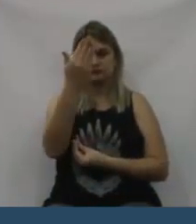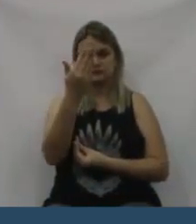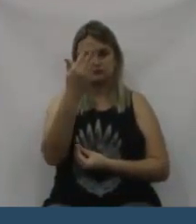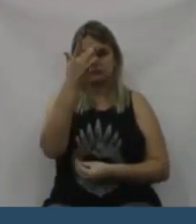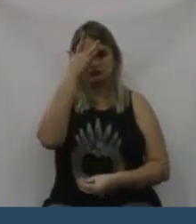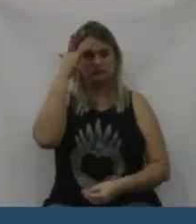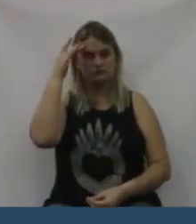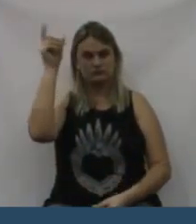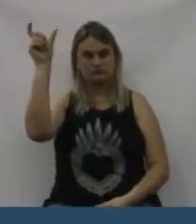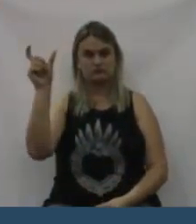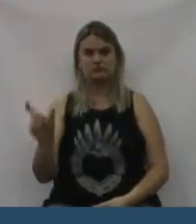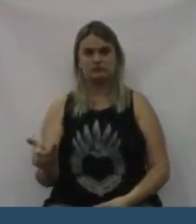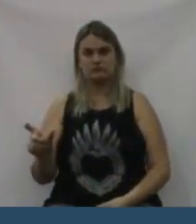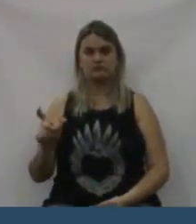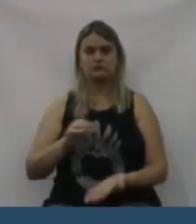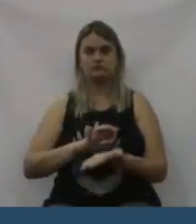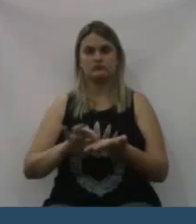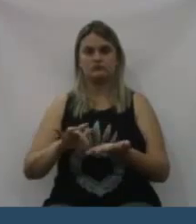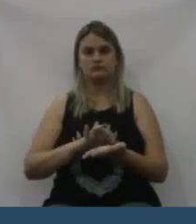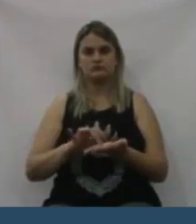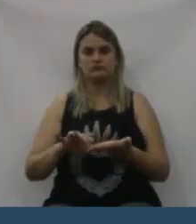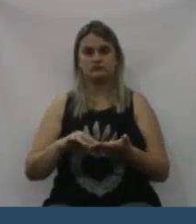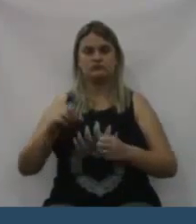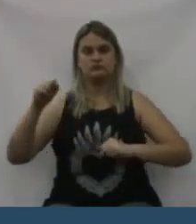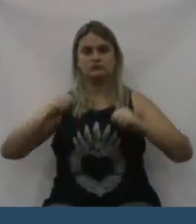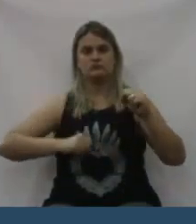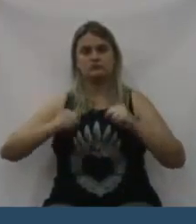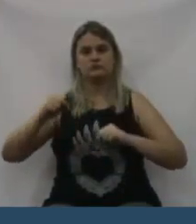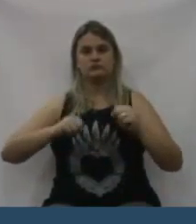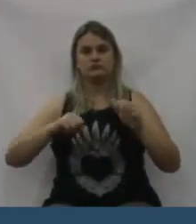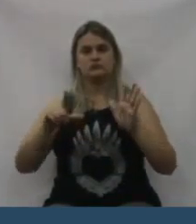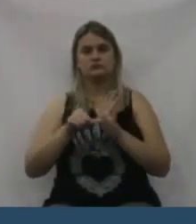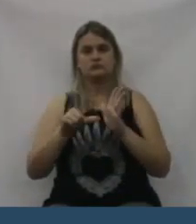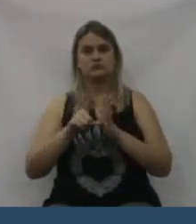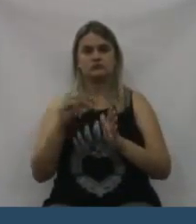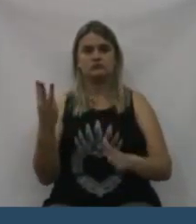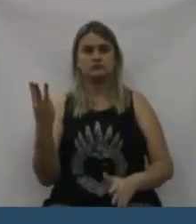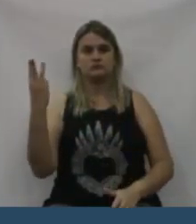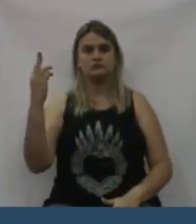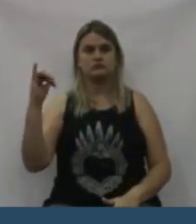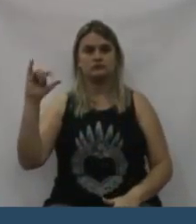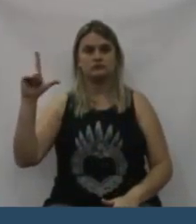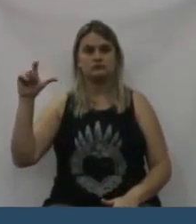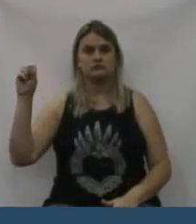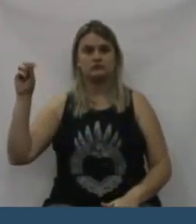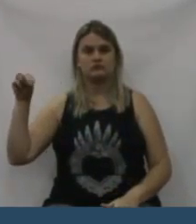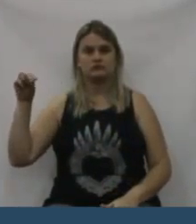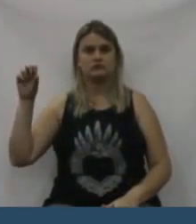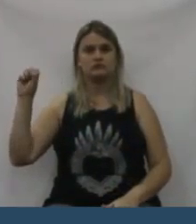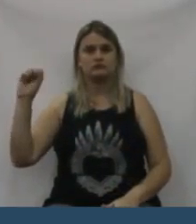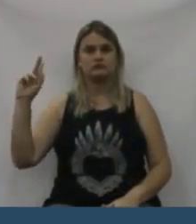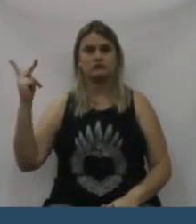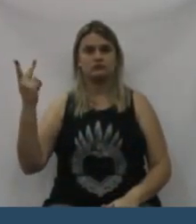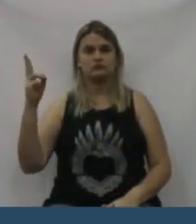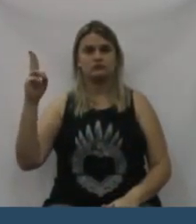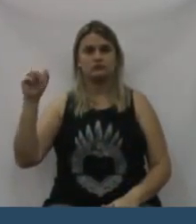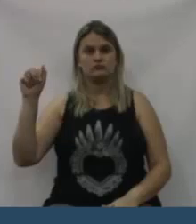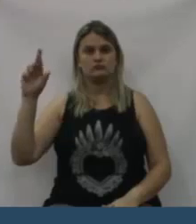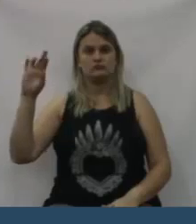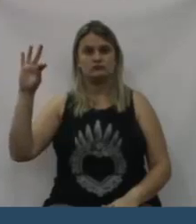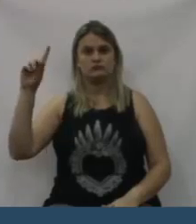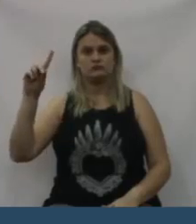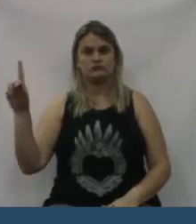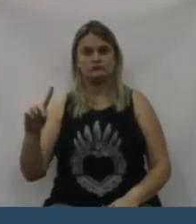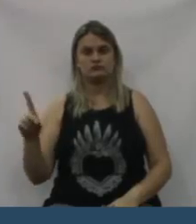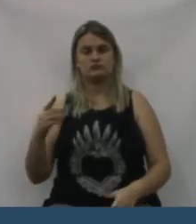imprensa falada, escrita, os internautas que nos acompanham, meu boa noite. Eu simplesmente agora,